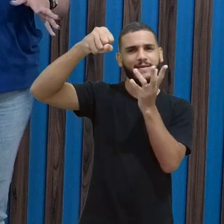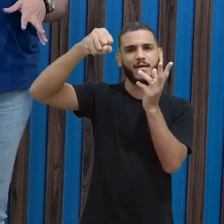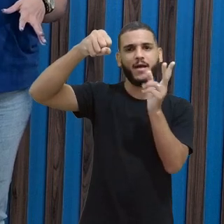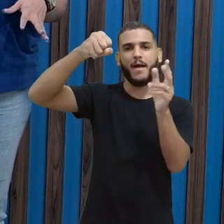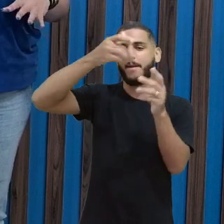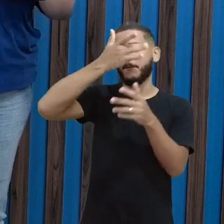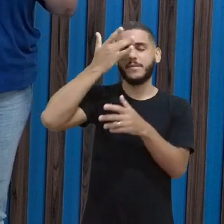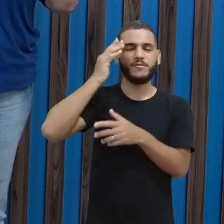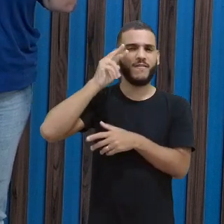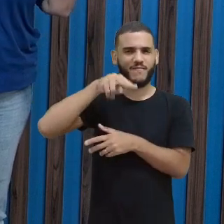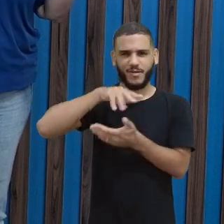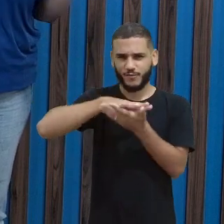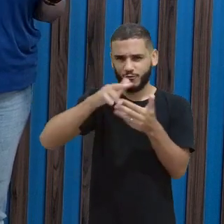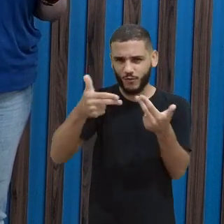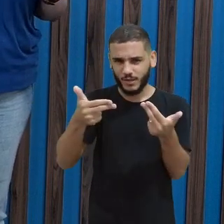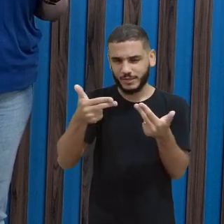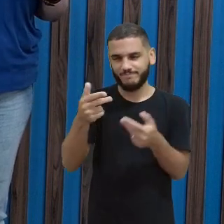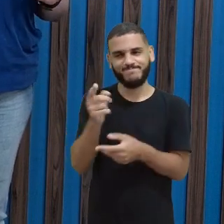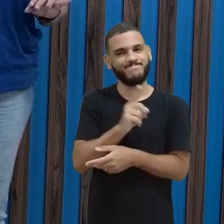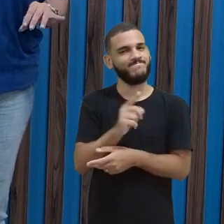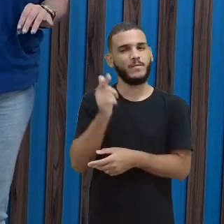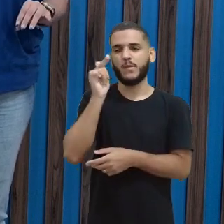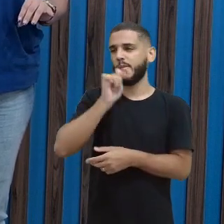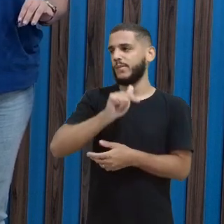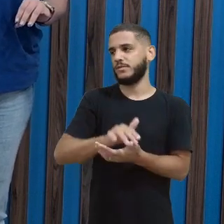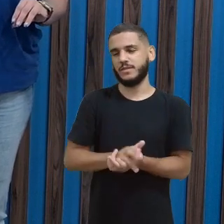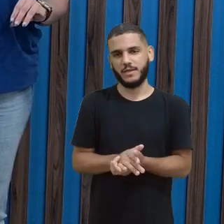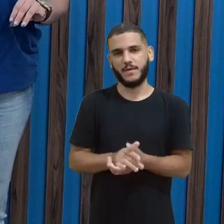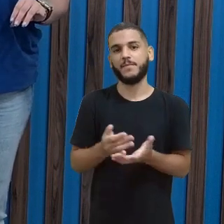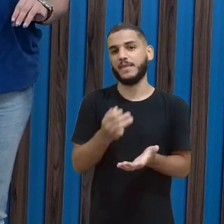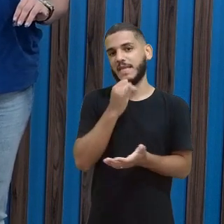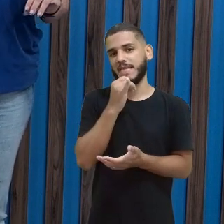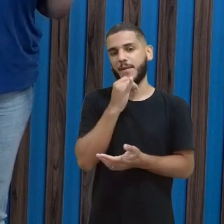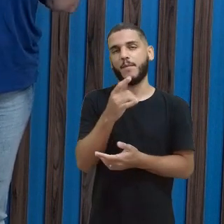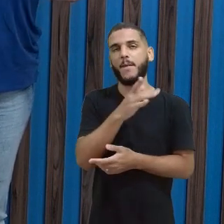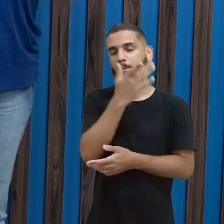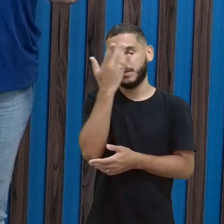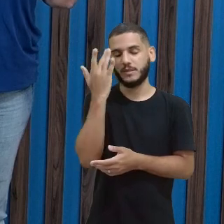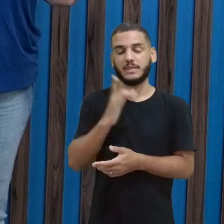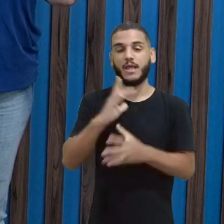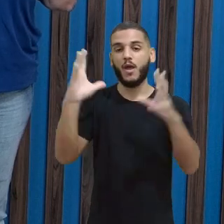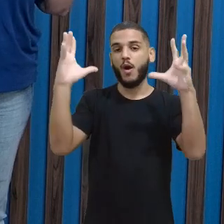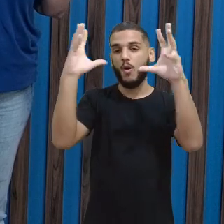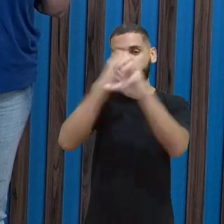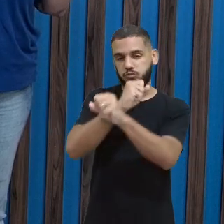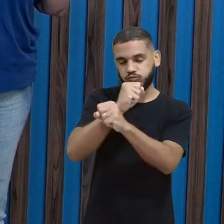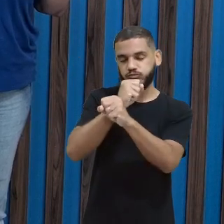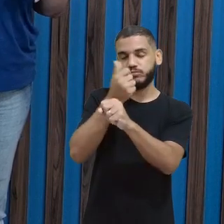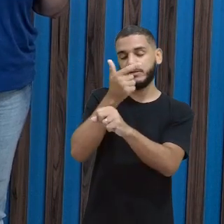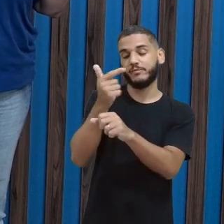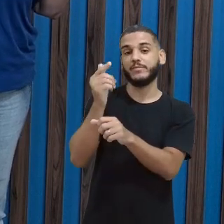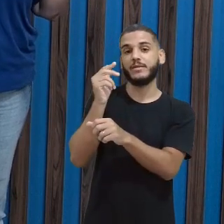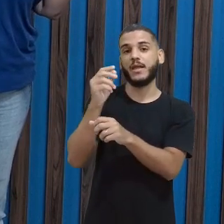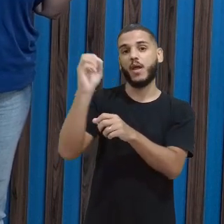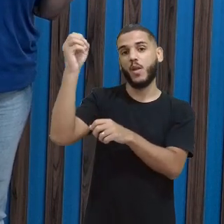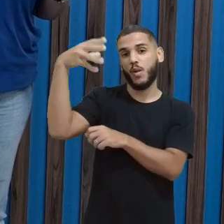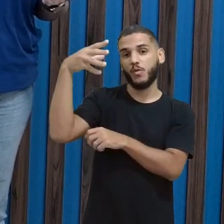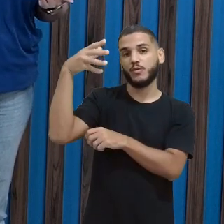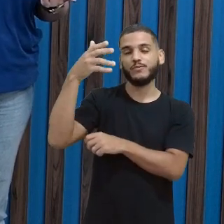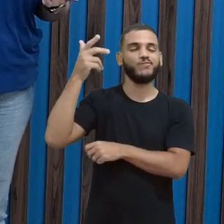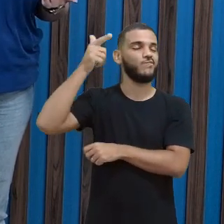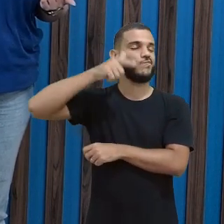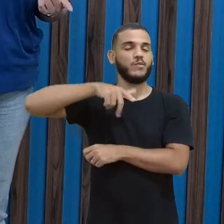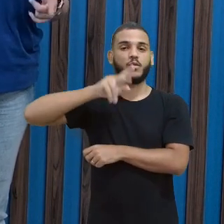Porque a gente sabe que quando está no escuro e não tem nenhuma fonte luminosa, a gente não consegue ver. E por que será